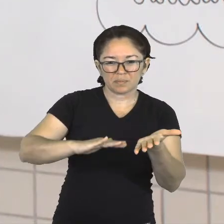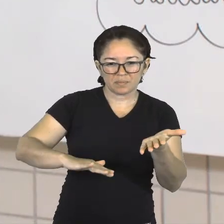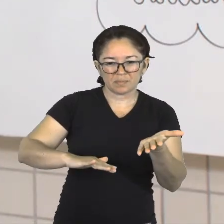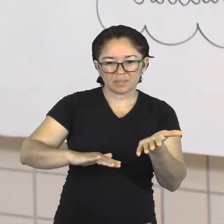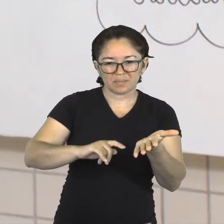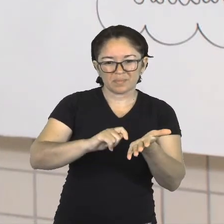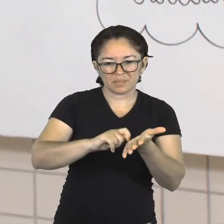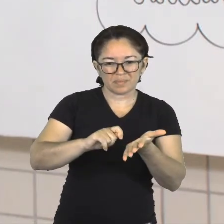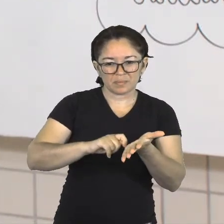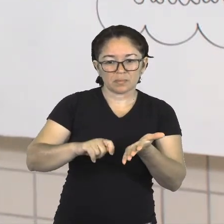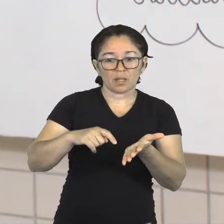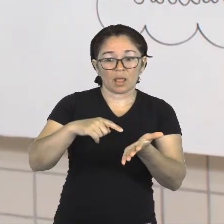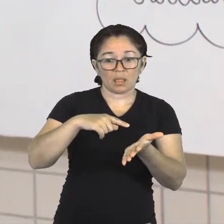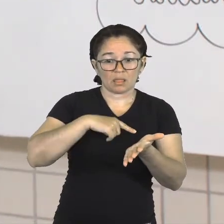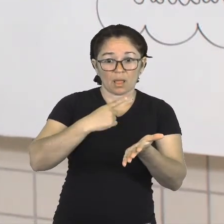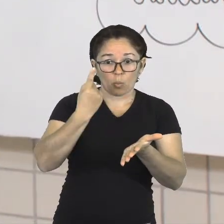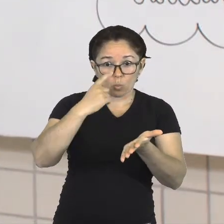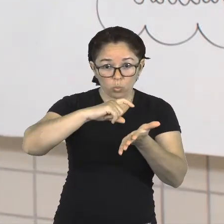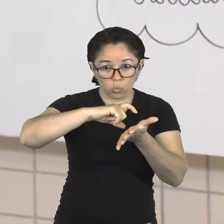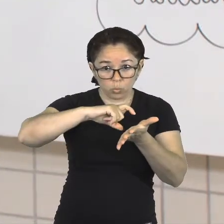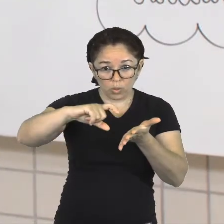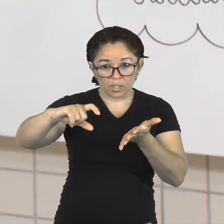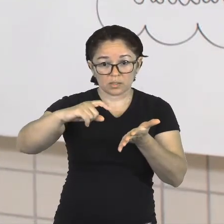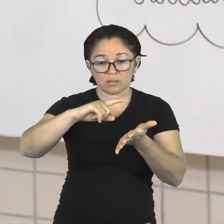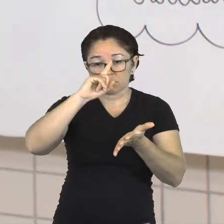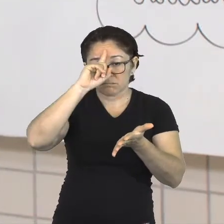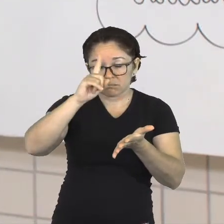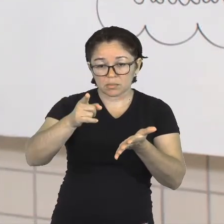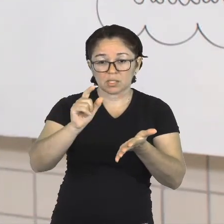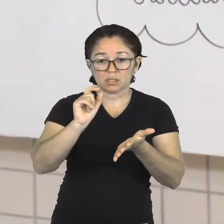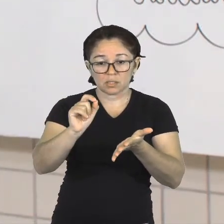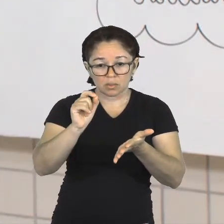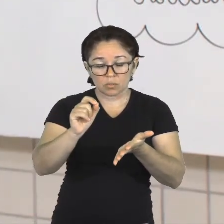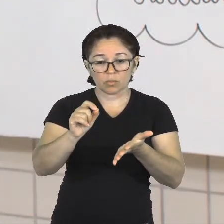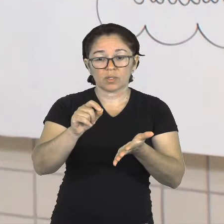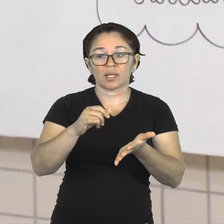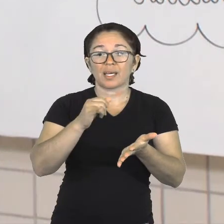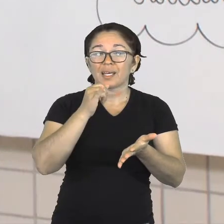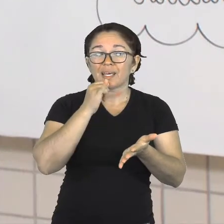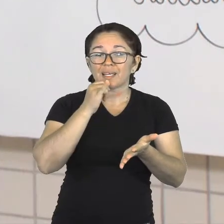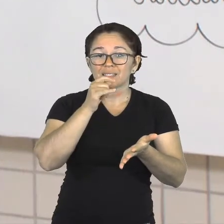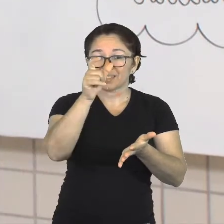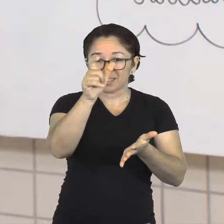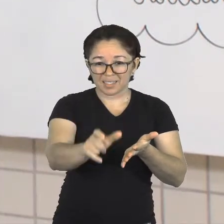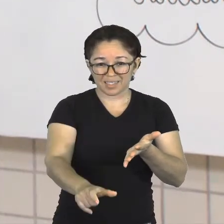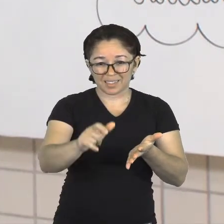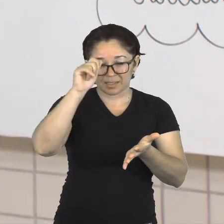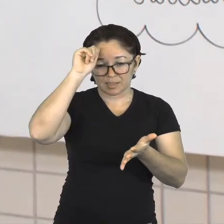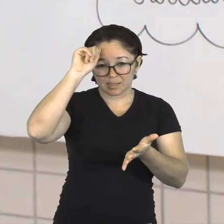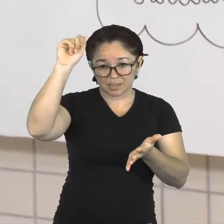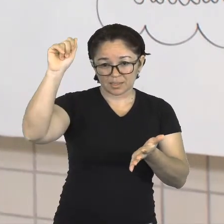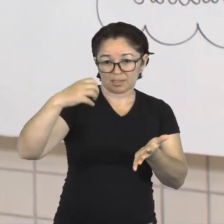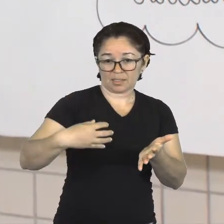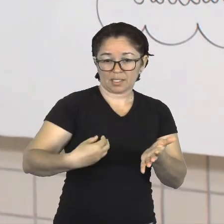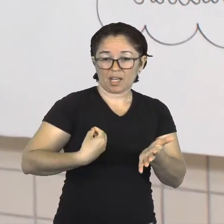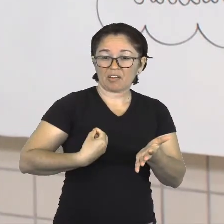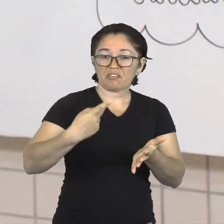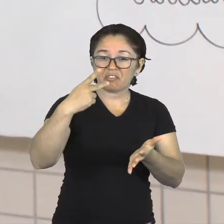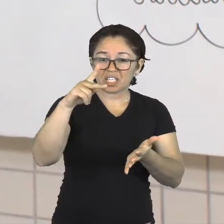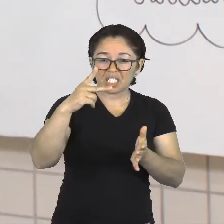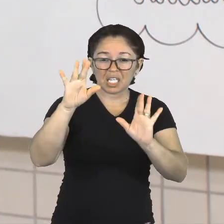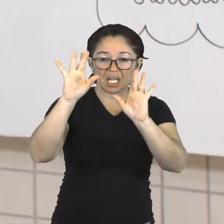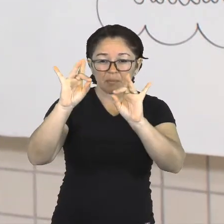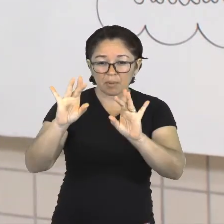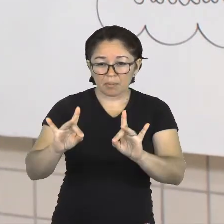que é para vocês pesquisarem sobre a biografia de Marcos Zusak. Então,